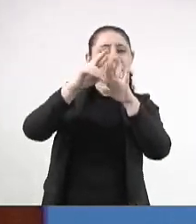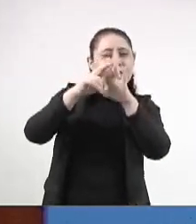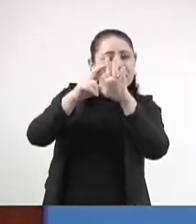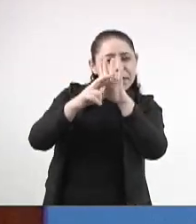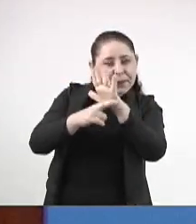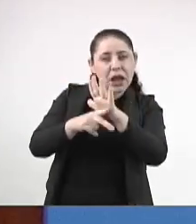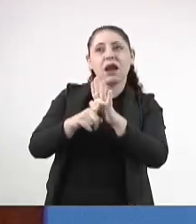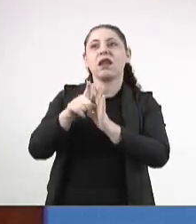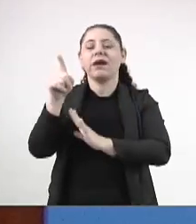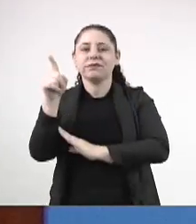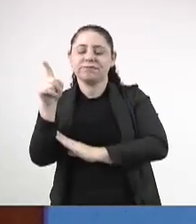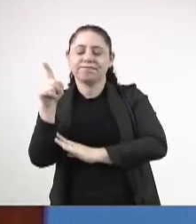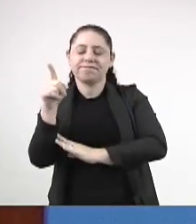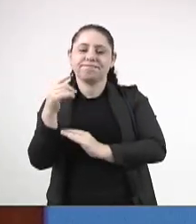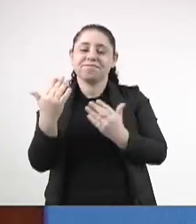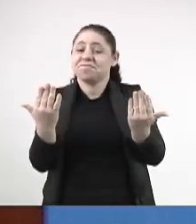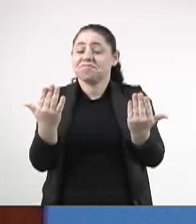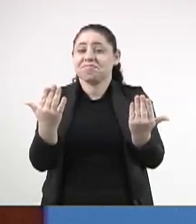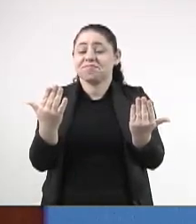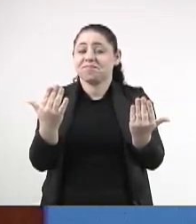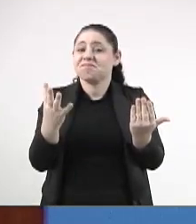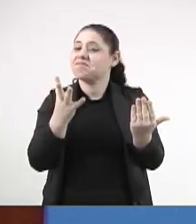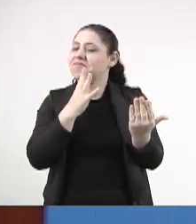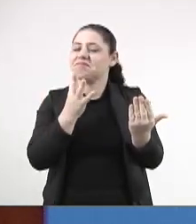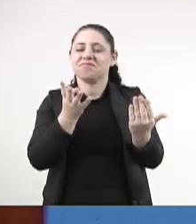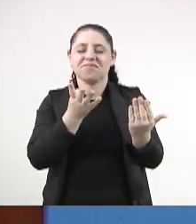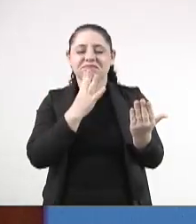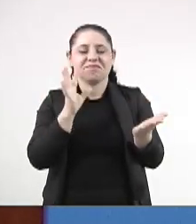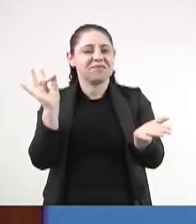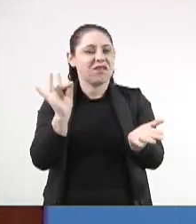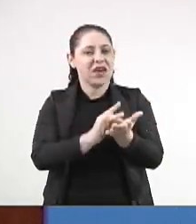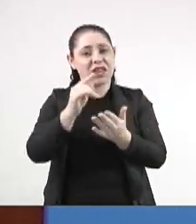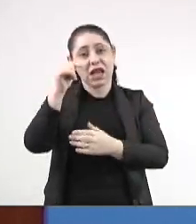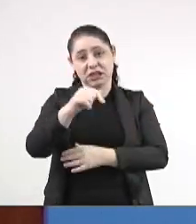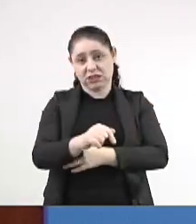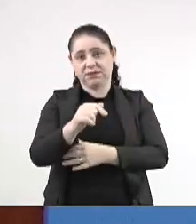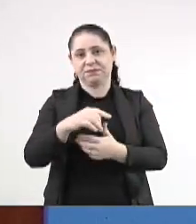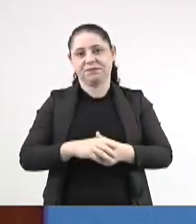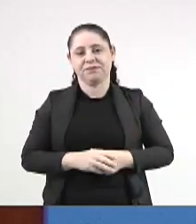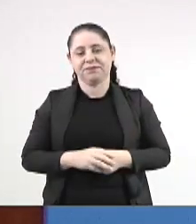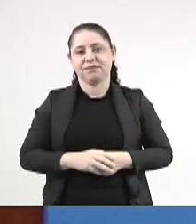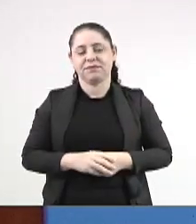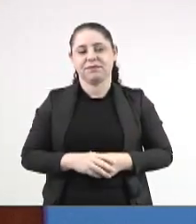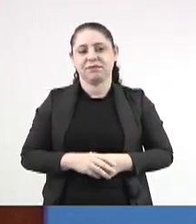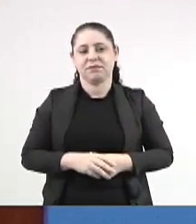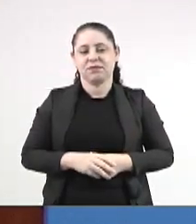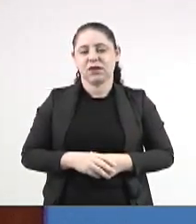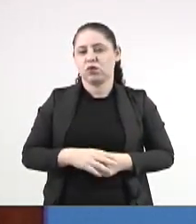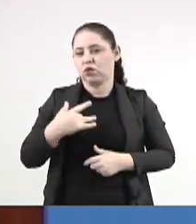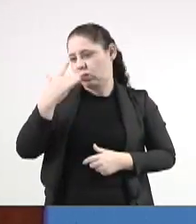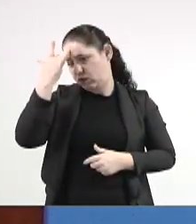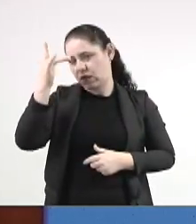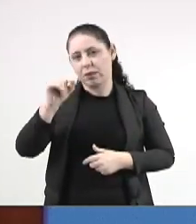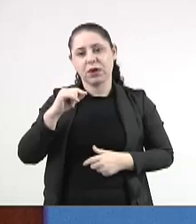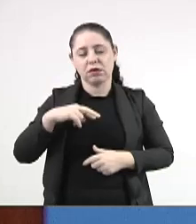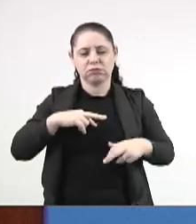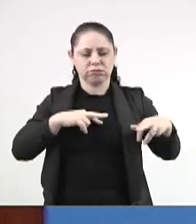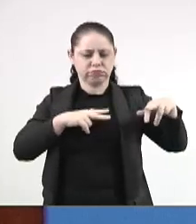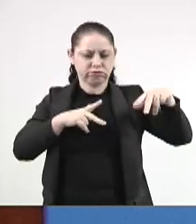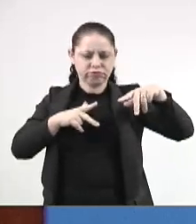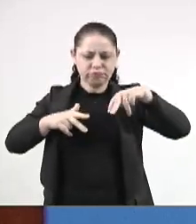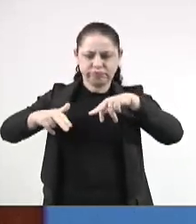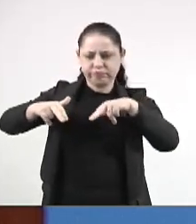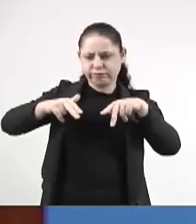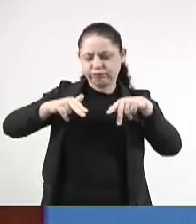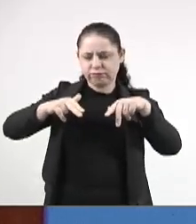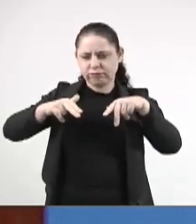Lá em Brasília, Paulo, e não conhecem a realidade local. Não têm ideia do que é você transitar numa